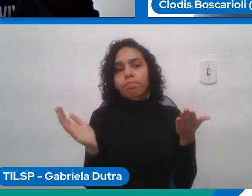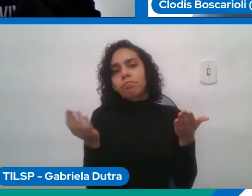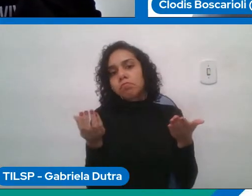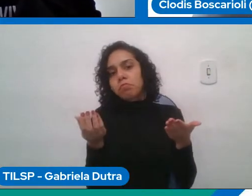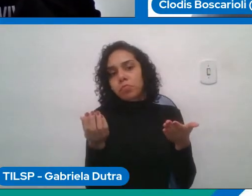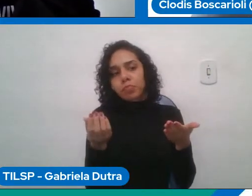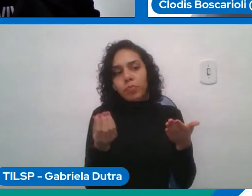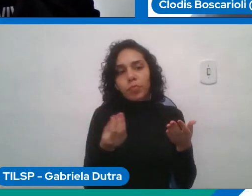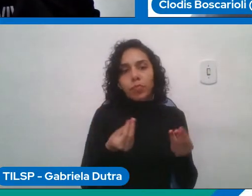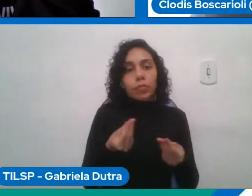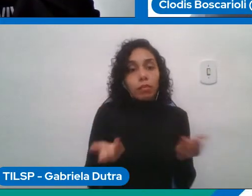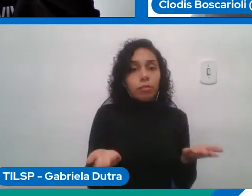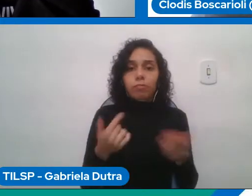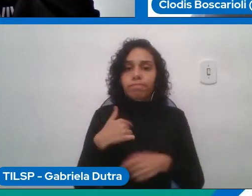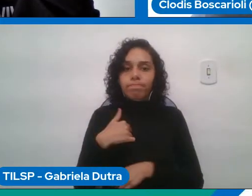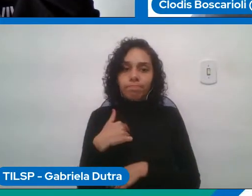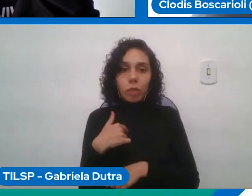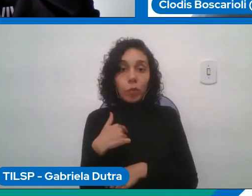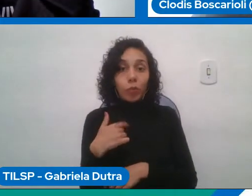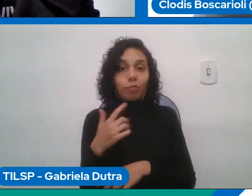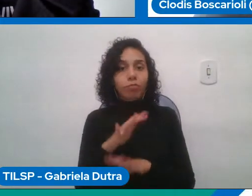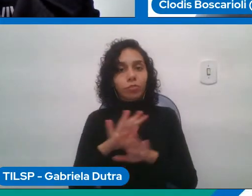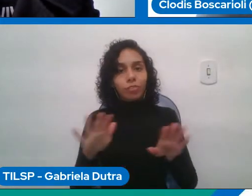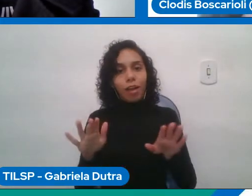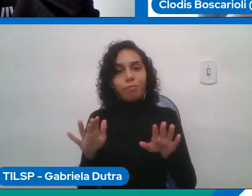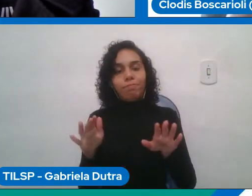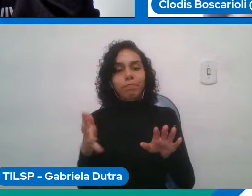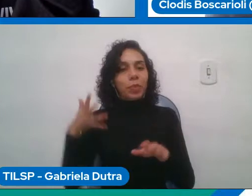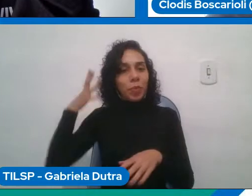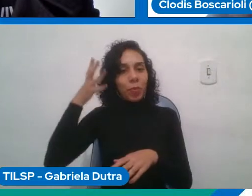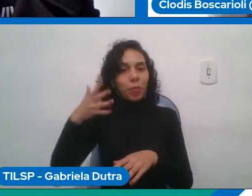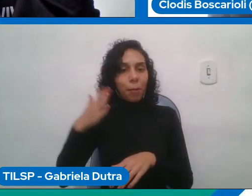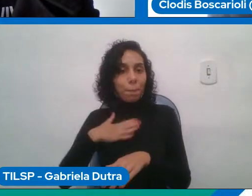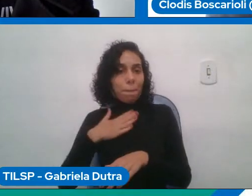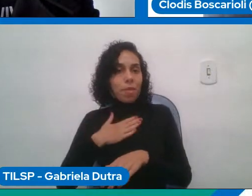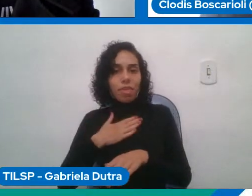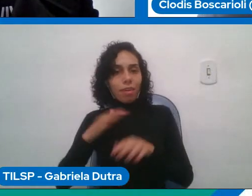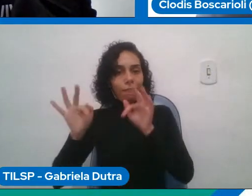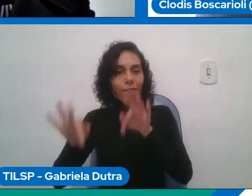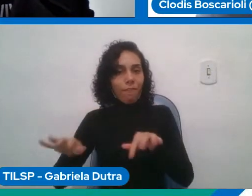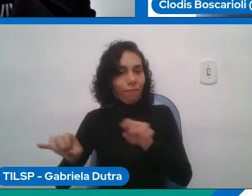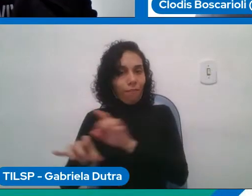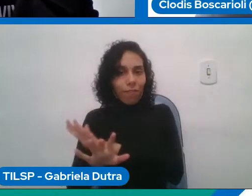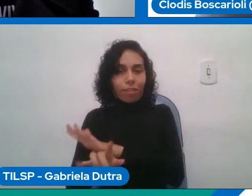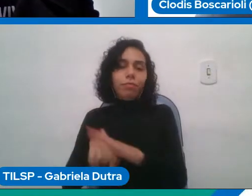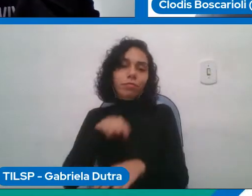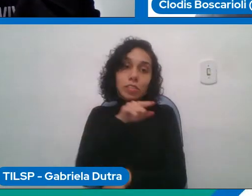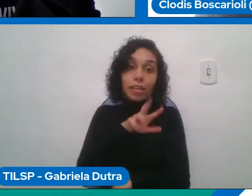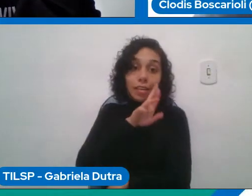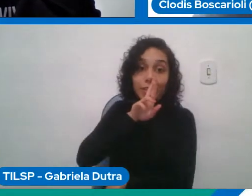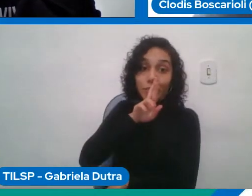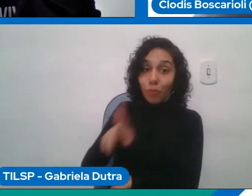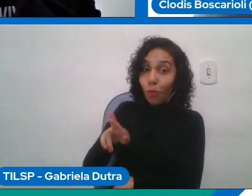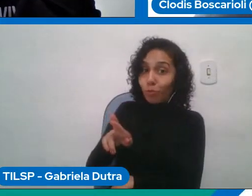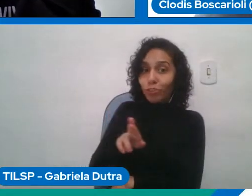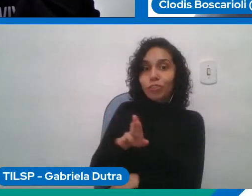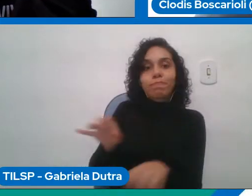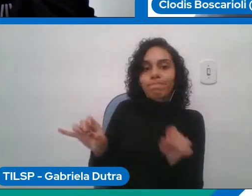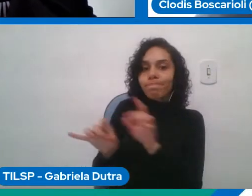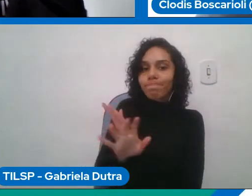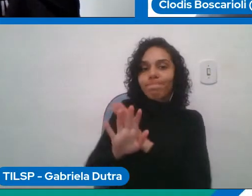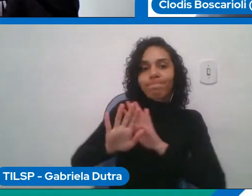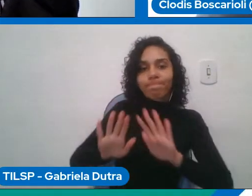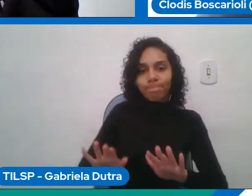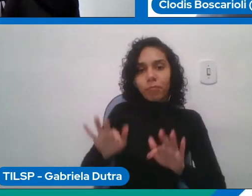fechar a minha fala e eu passo para você e aí você já responde e encerra te agradeço muito foi muito